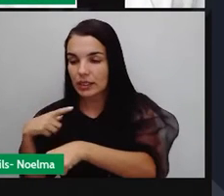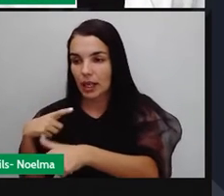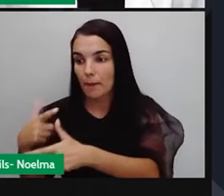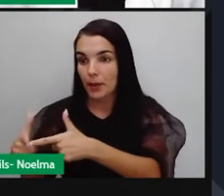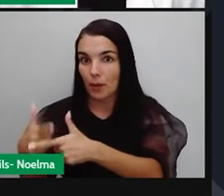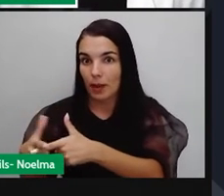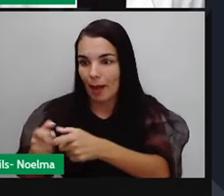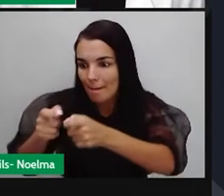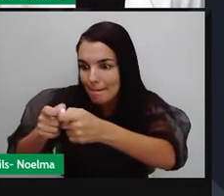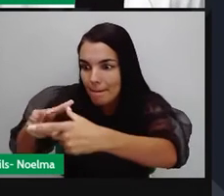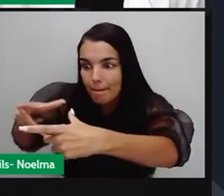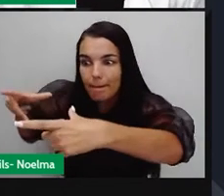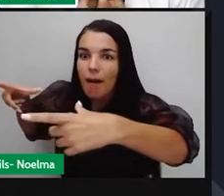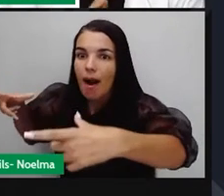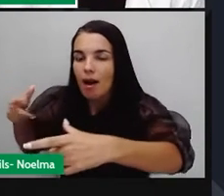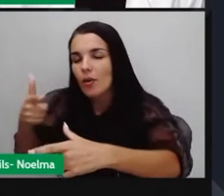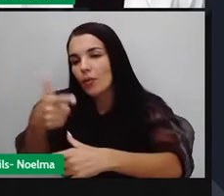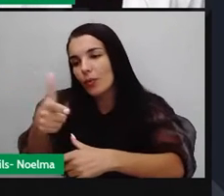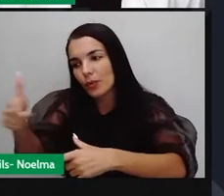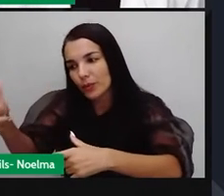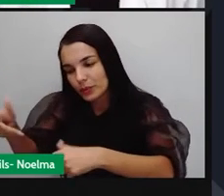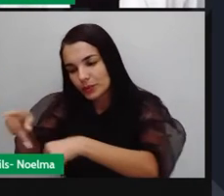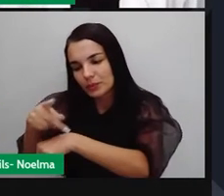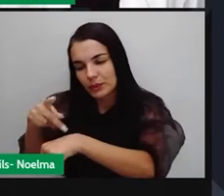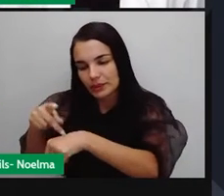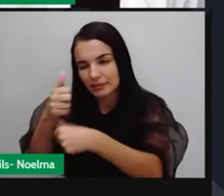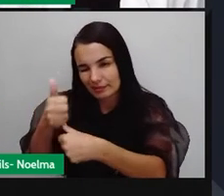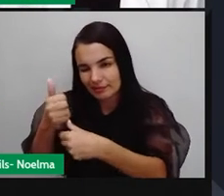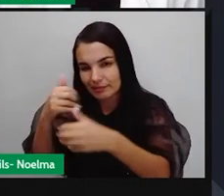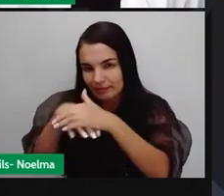escalaria para todos os outros. Guardem isso.